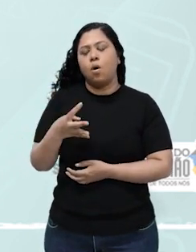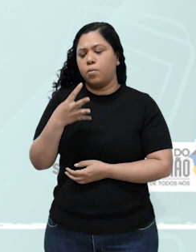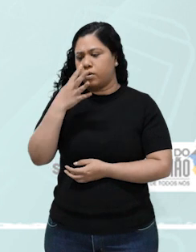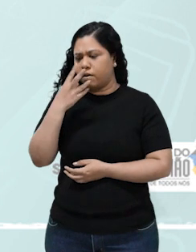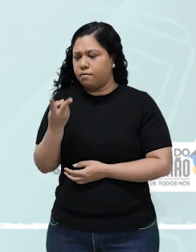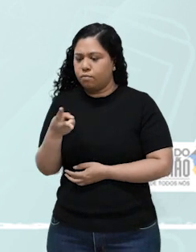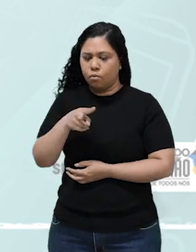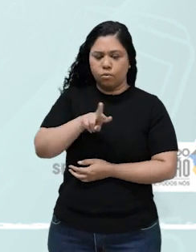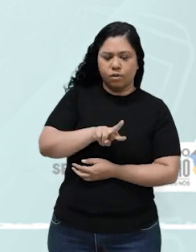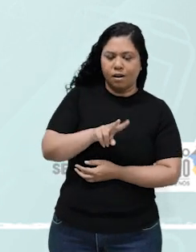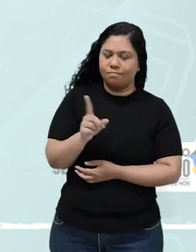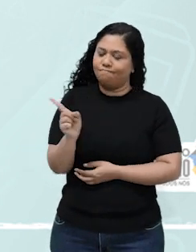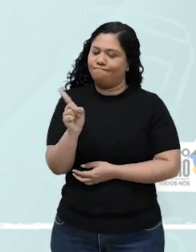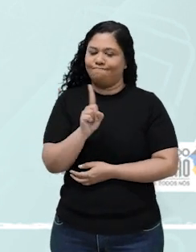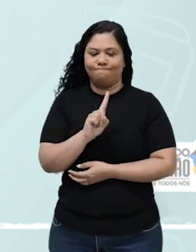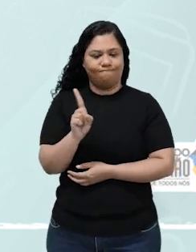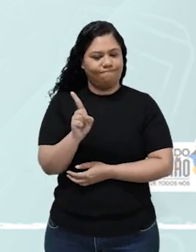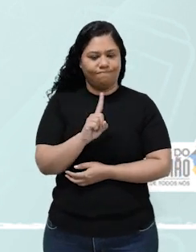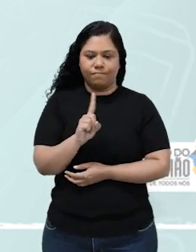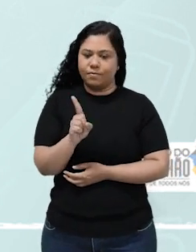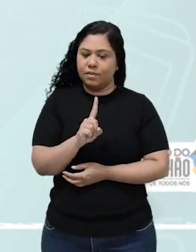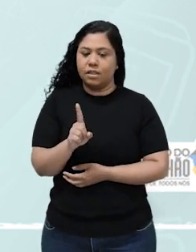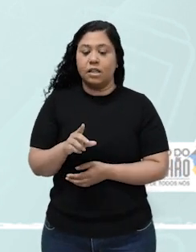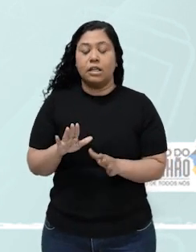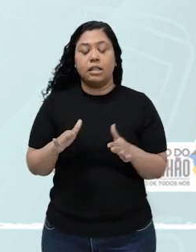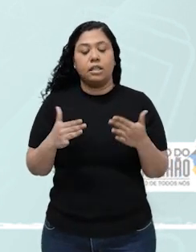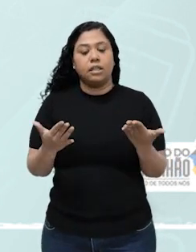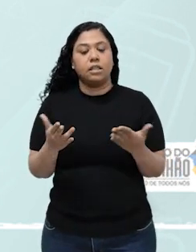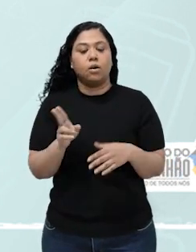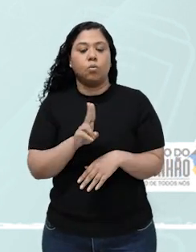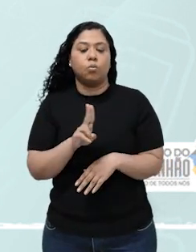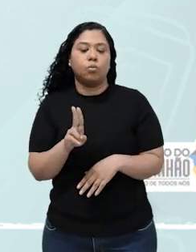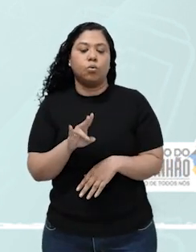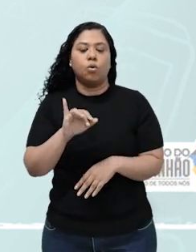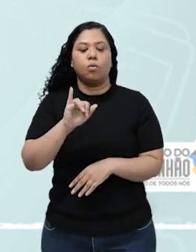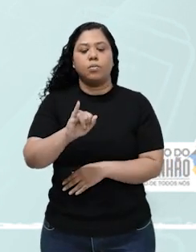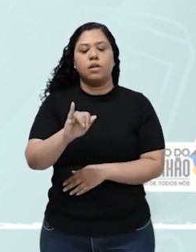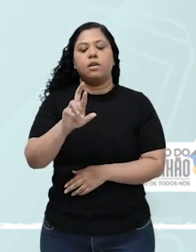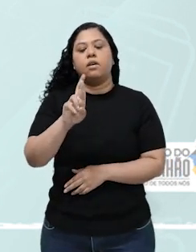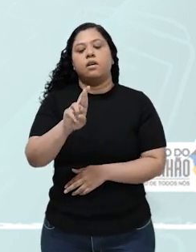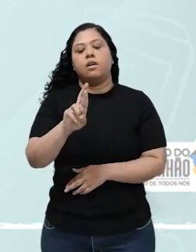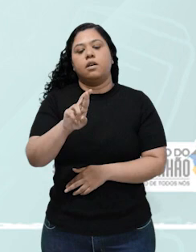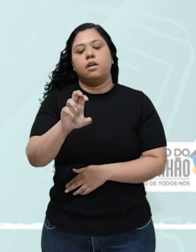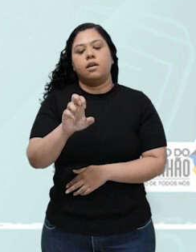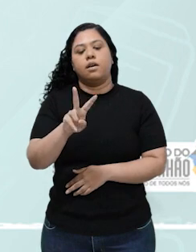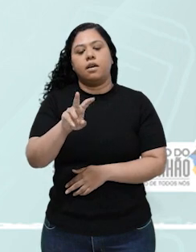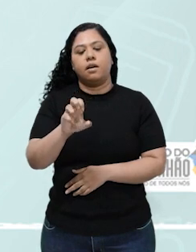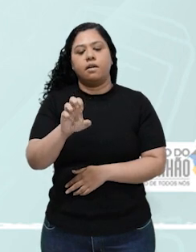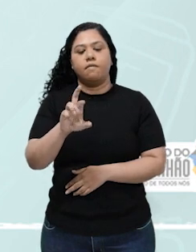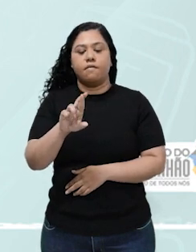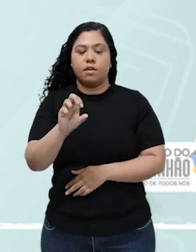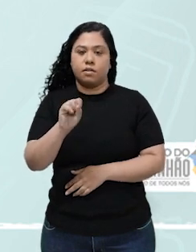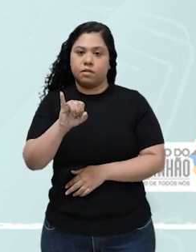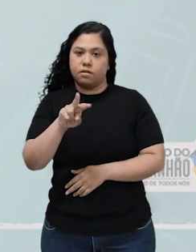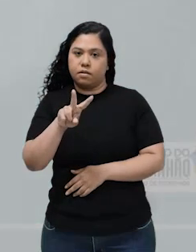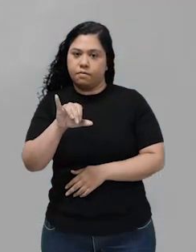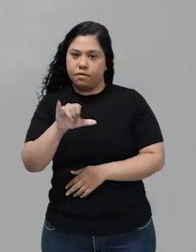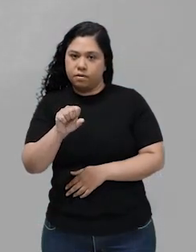tais reações nós chamamos de reações irreversíveis, certo? por exemplo, a queima do papel,